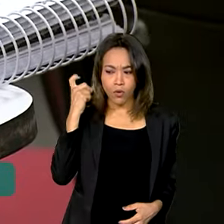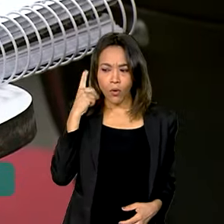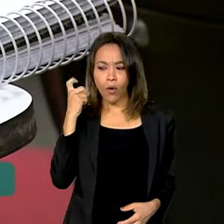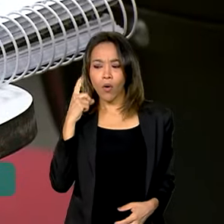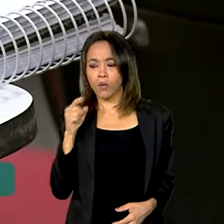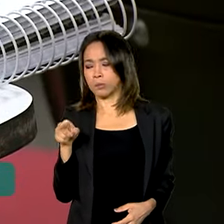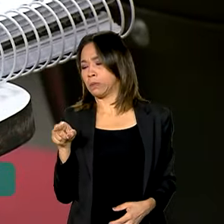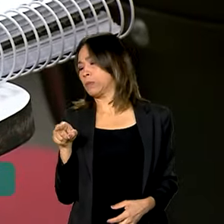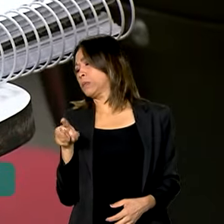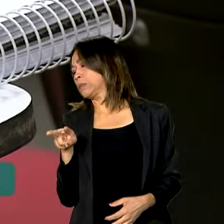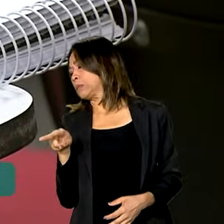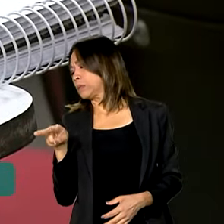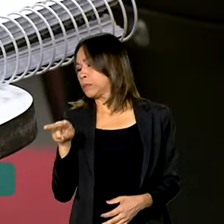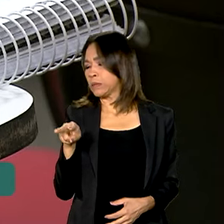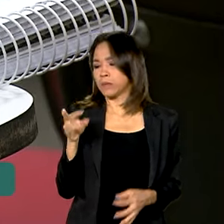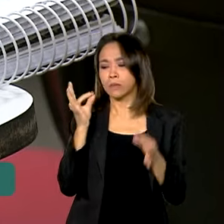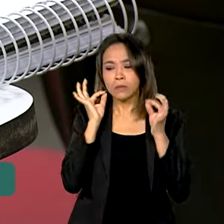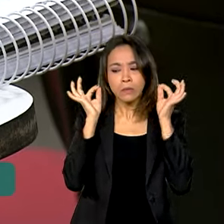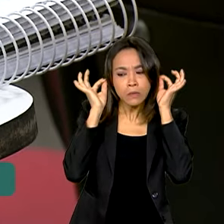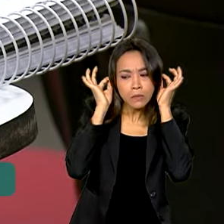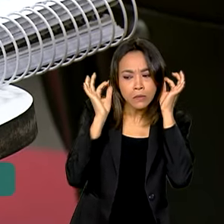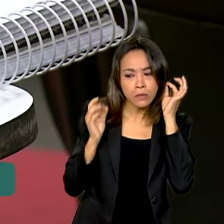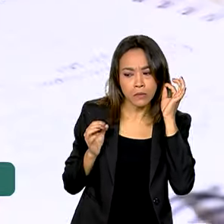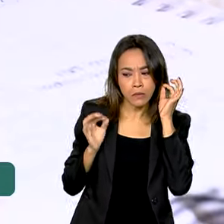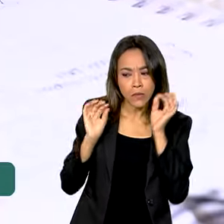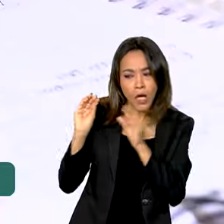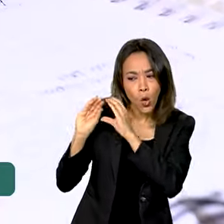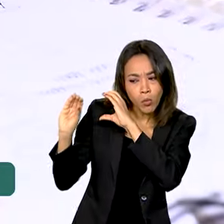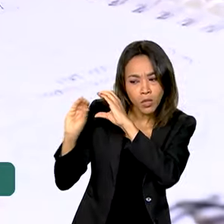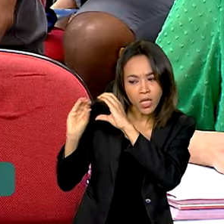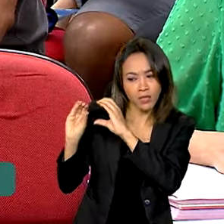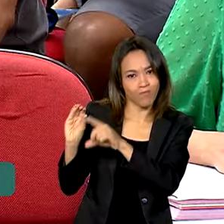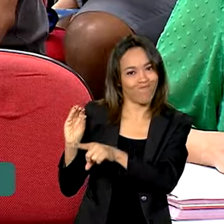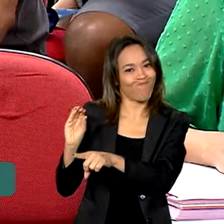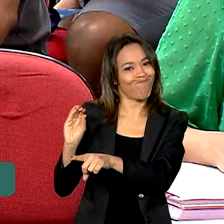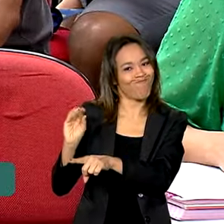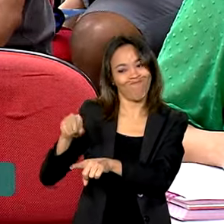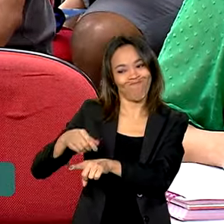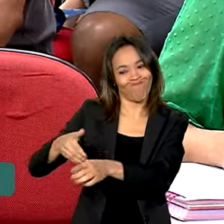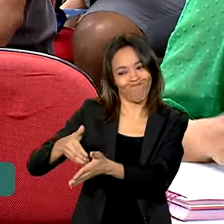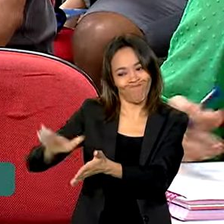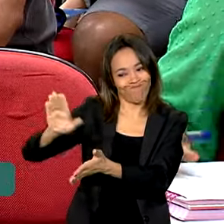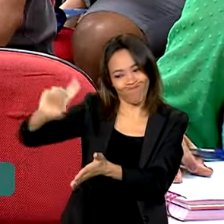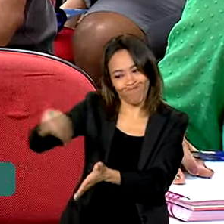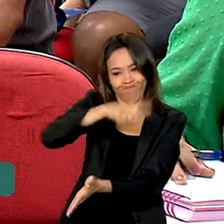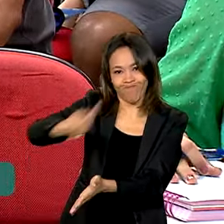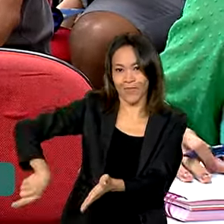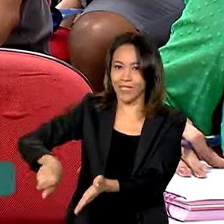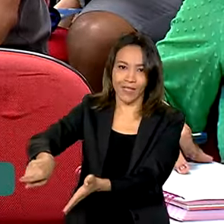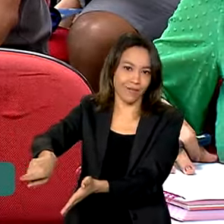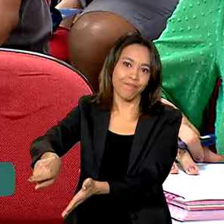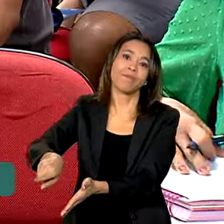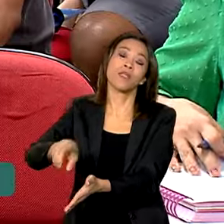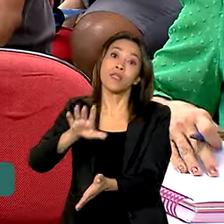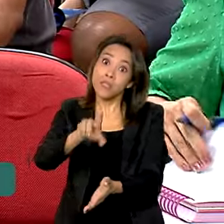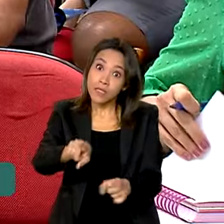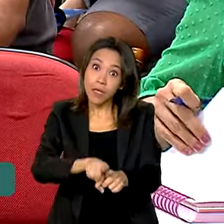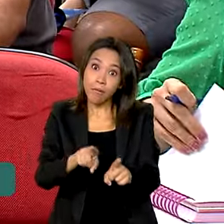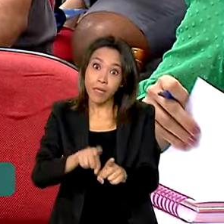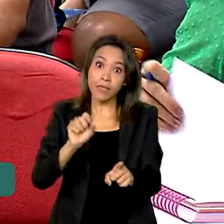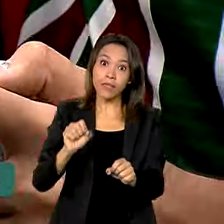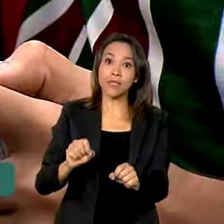ou equipamentos eletrônicos e de comunicação. Haverá eliminação também, se o candidato for